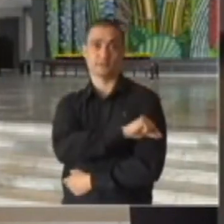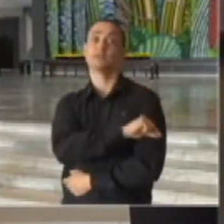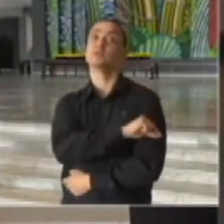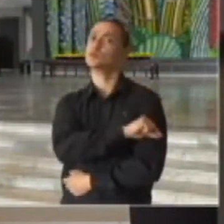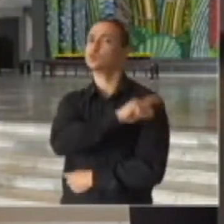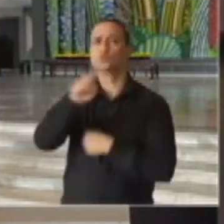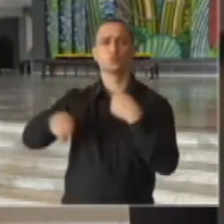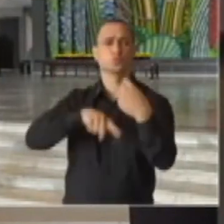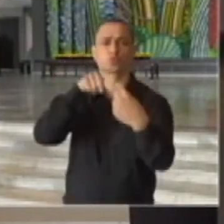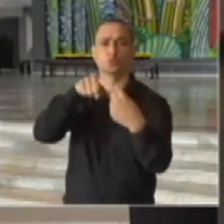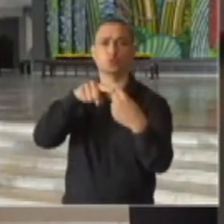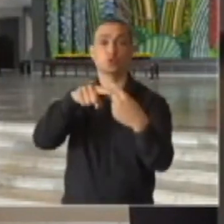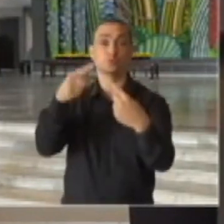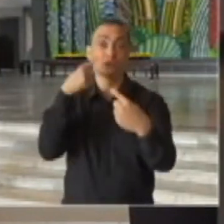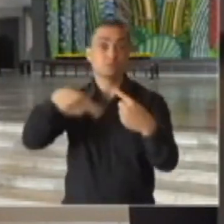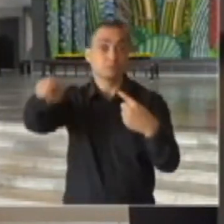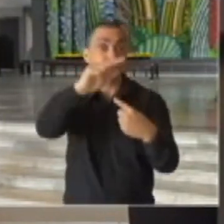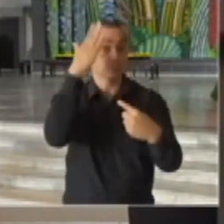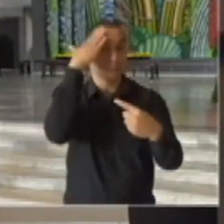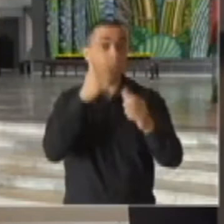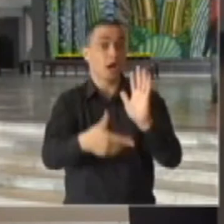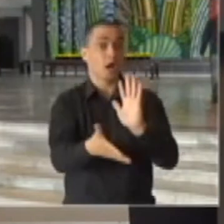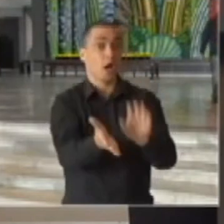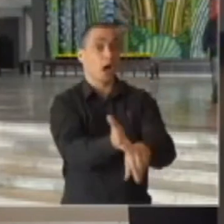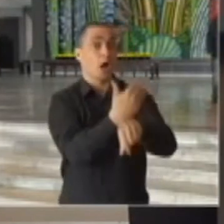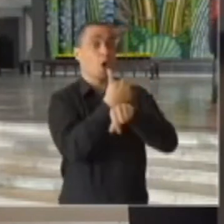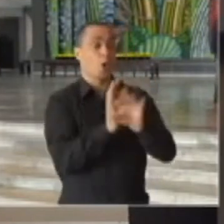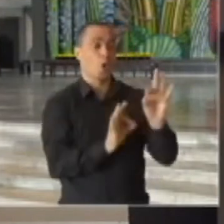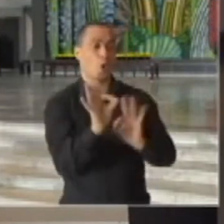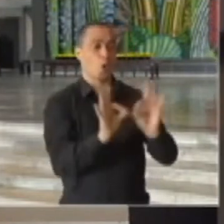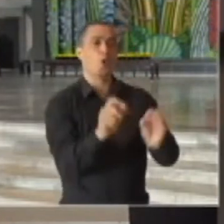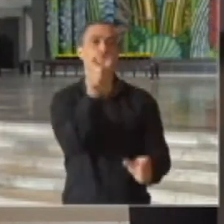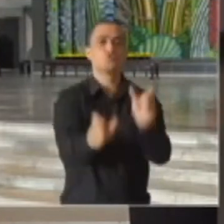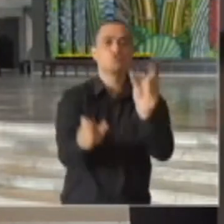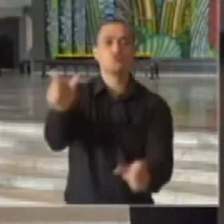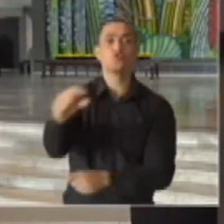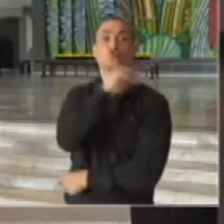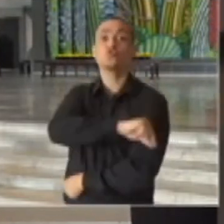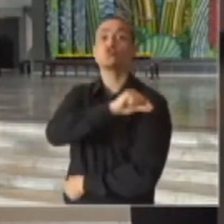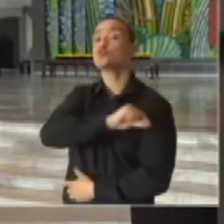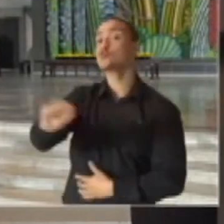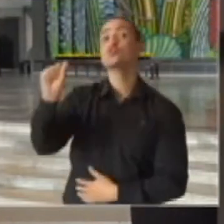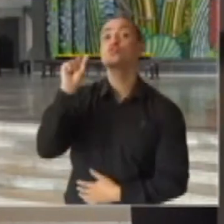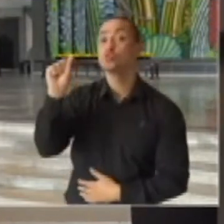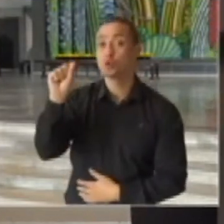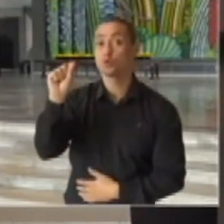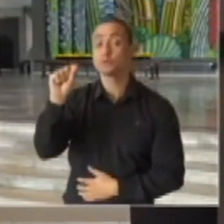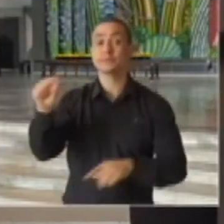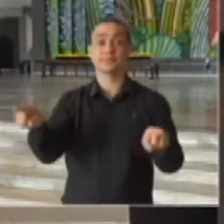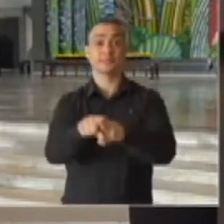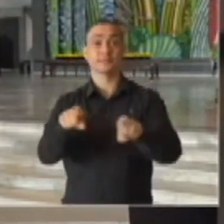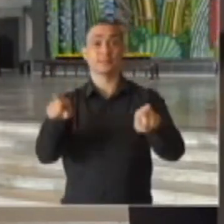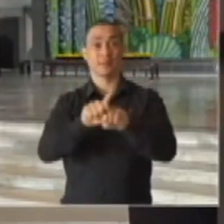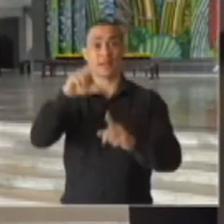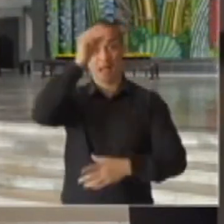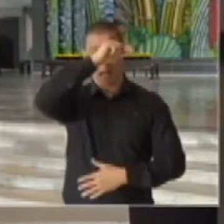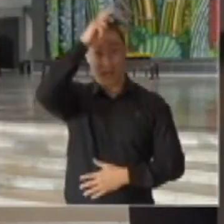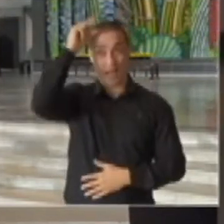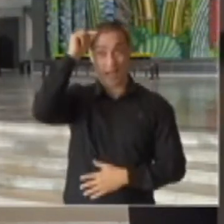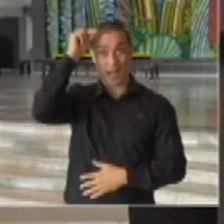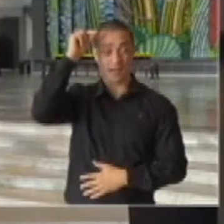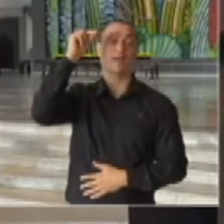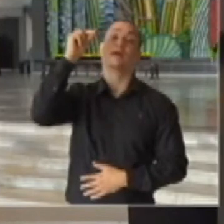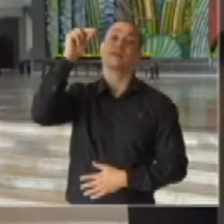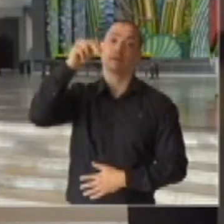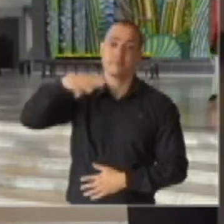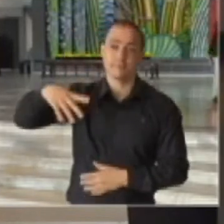expediente deverá ser seguido por serviços como restaurantes e similares, salões de beleza, barbearias, academias, clubes